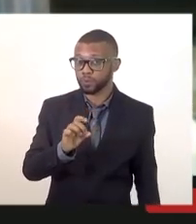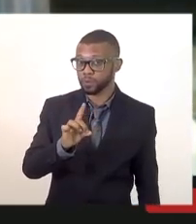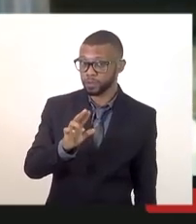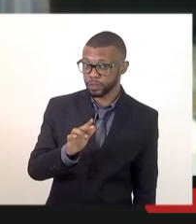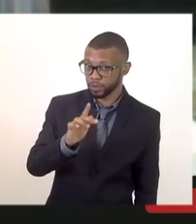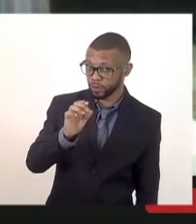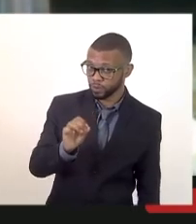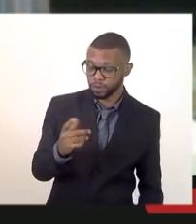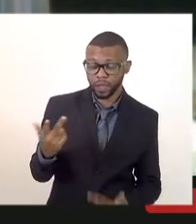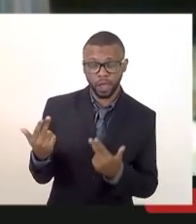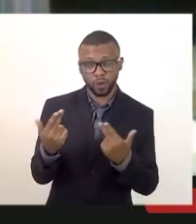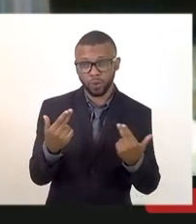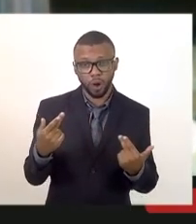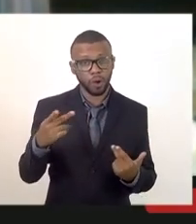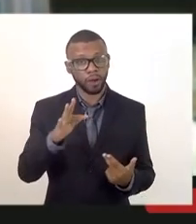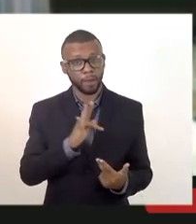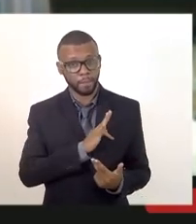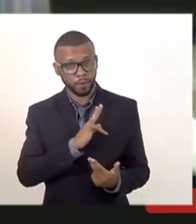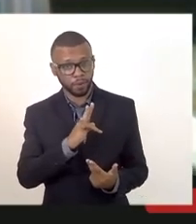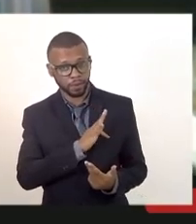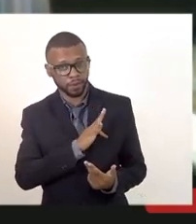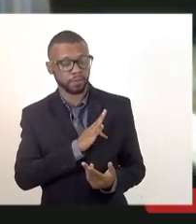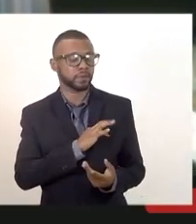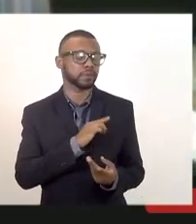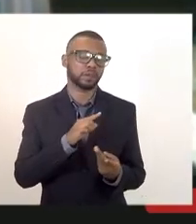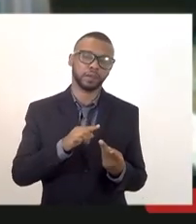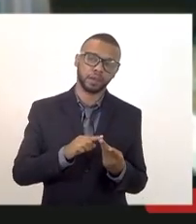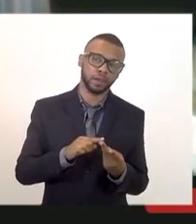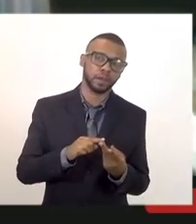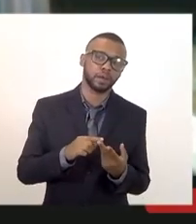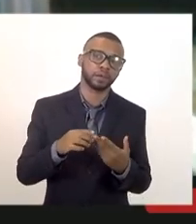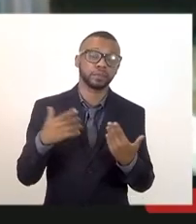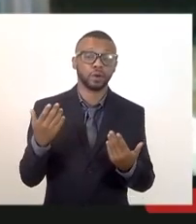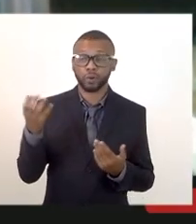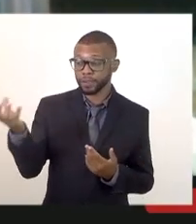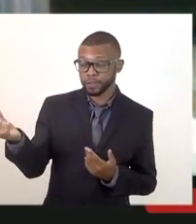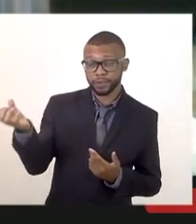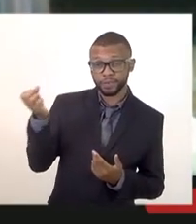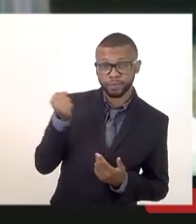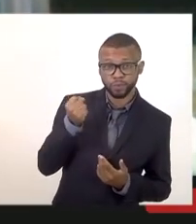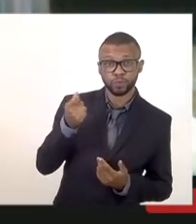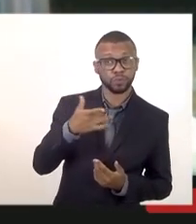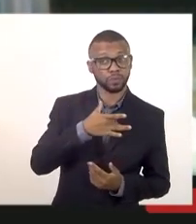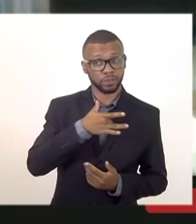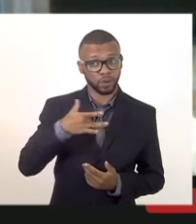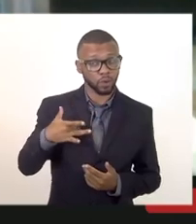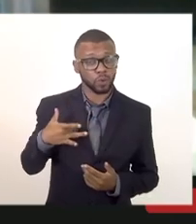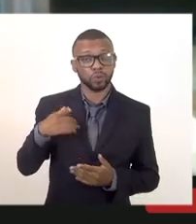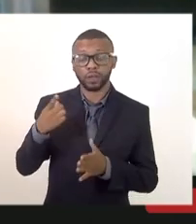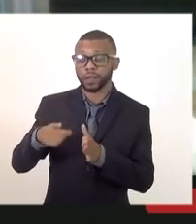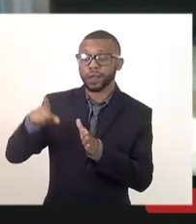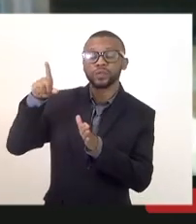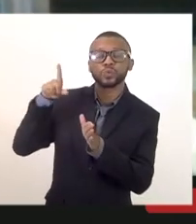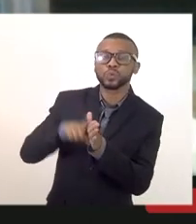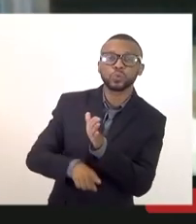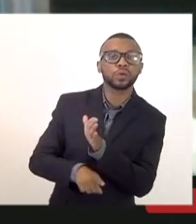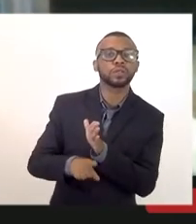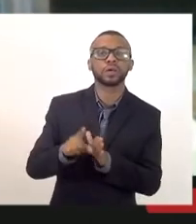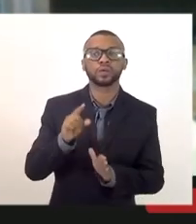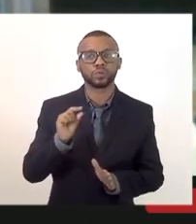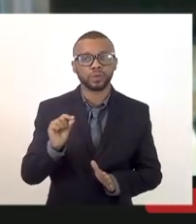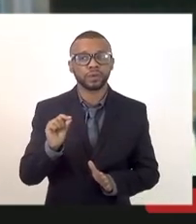da polícia militar é o caso do corpo de bombeiros esse esse fundo de saúde ele é descontado é